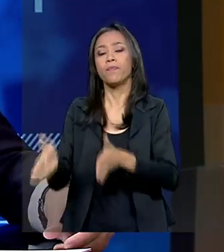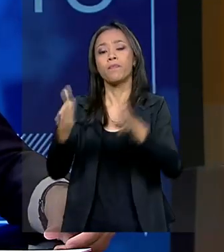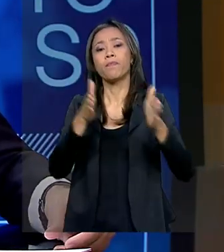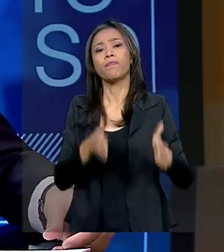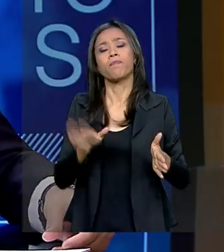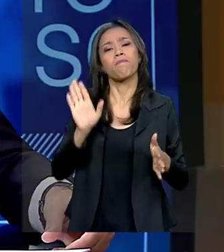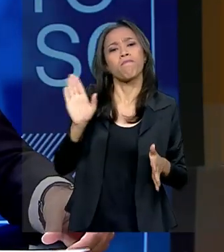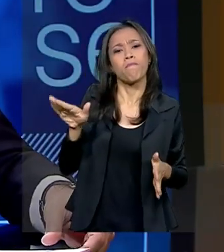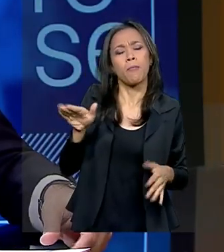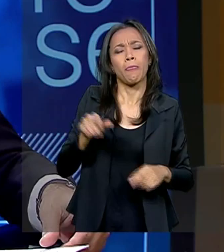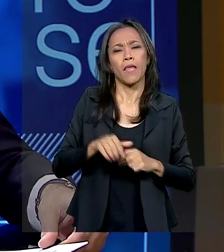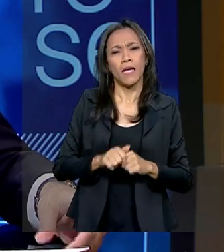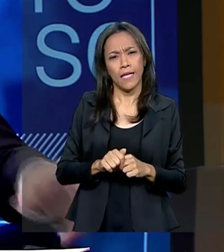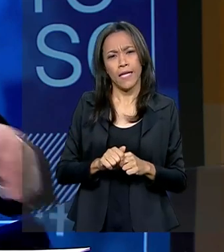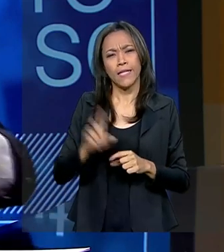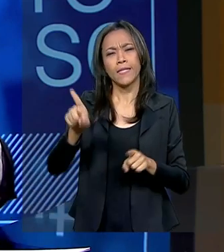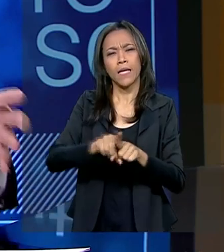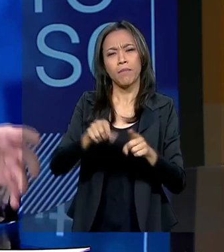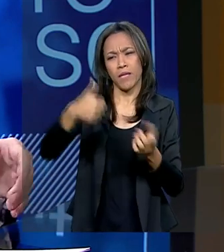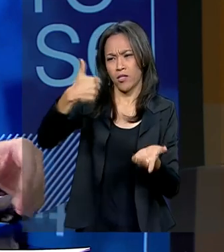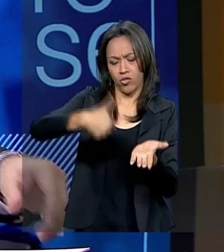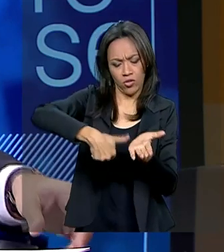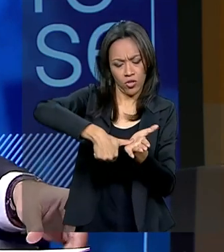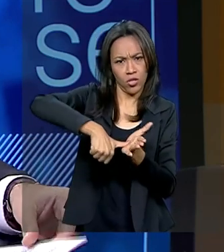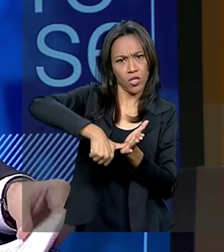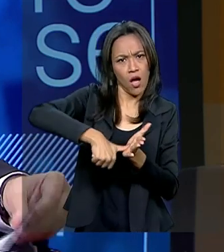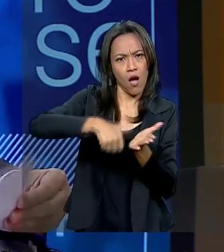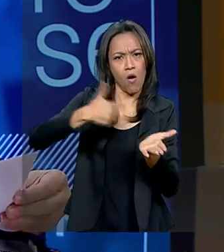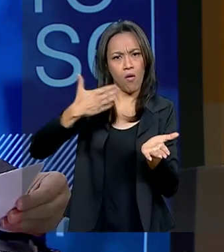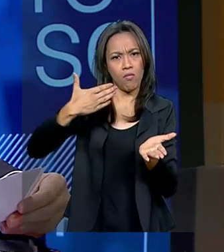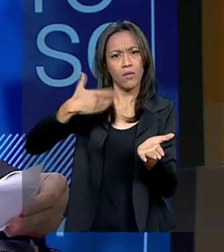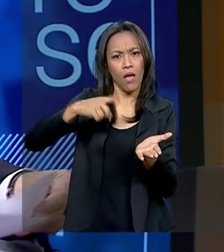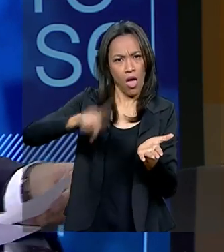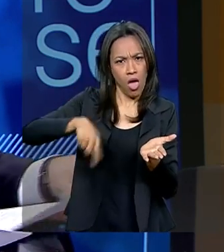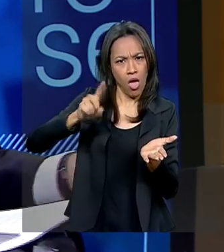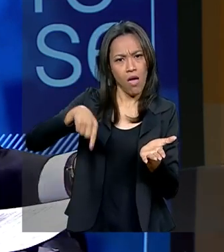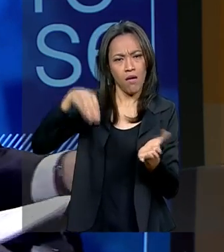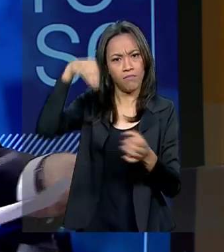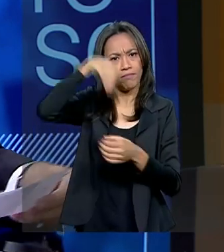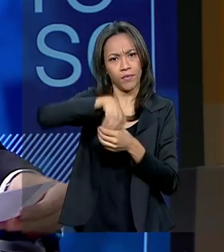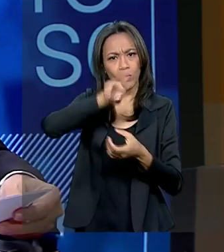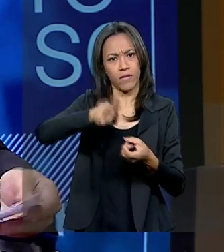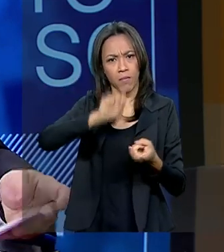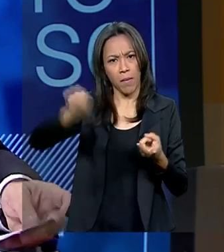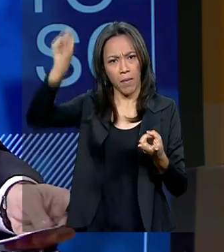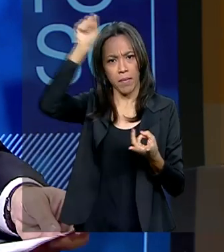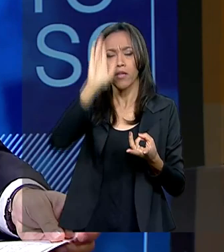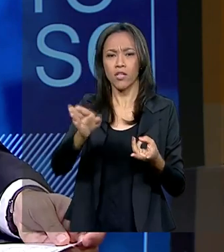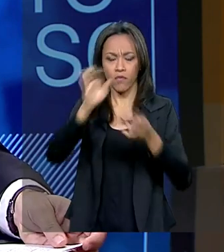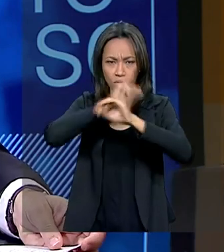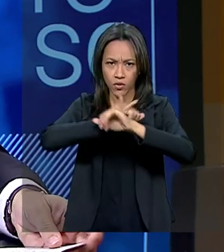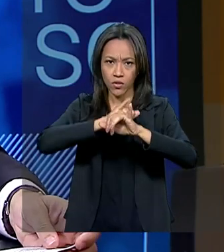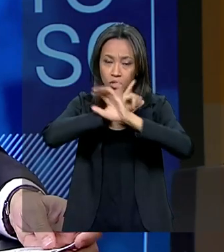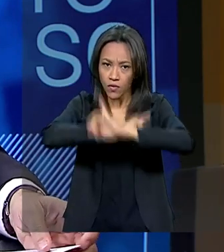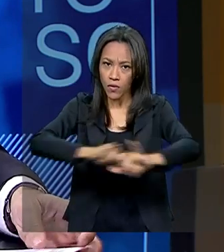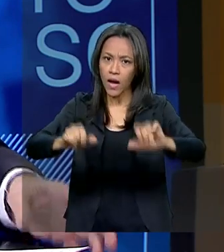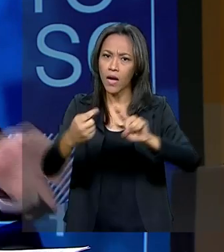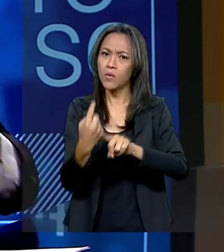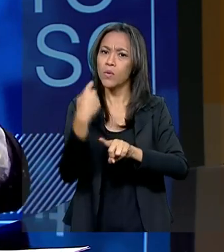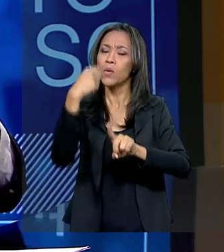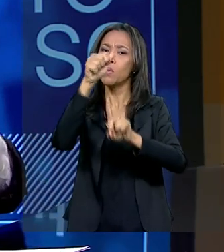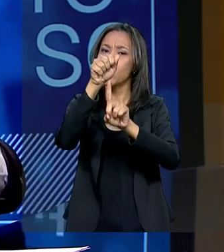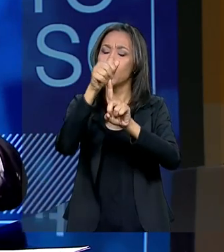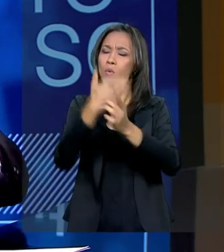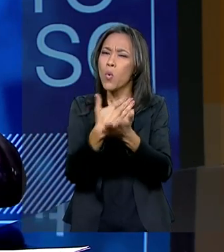identificação digital estudantil, que também faz parte do ensino superior, foi lançada também no começo de setembro e,